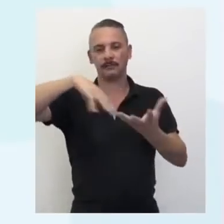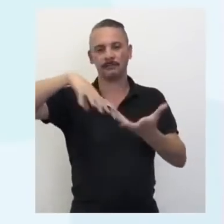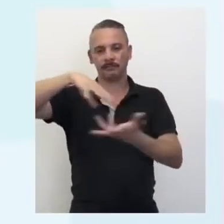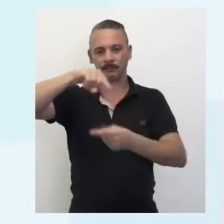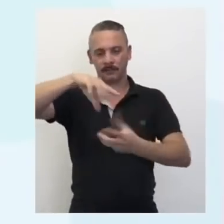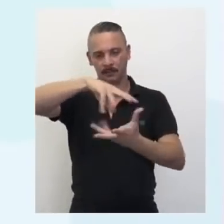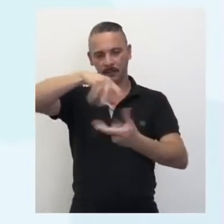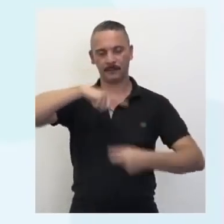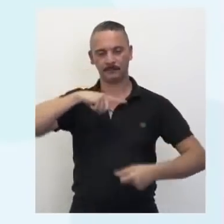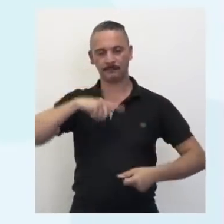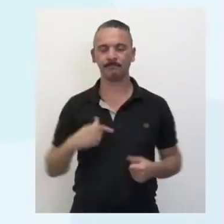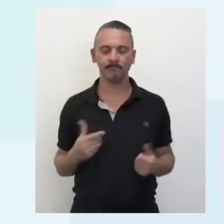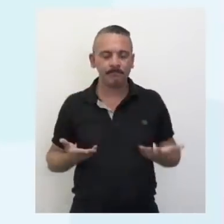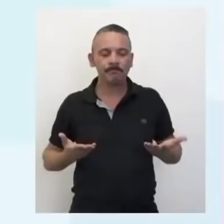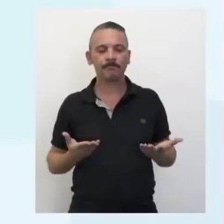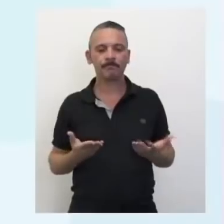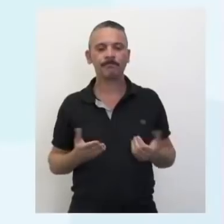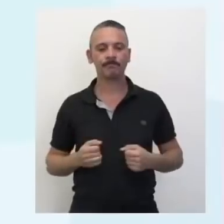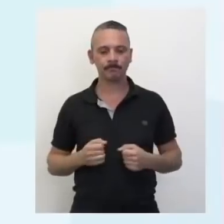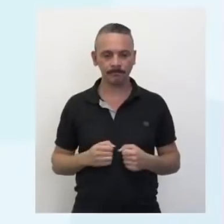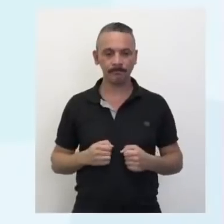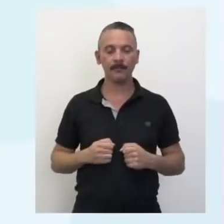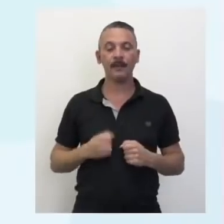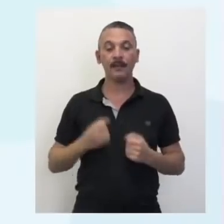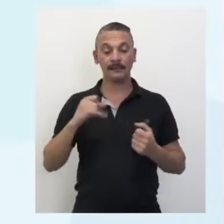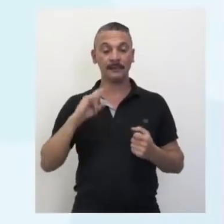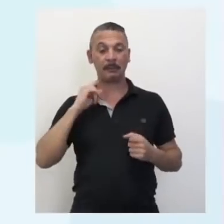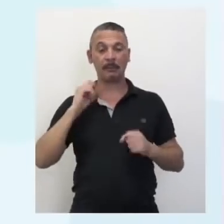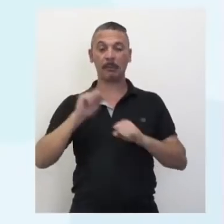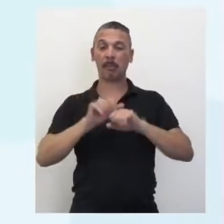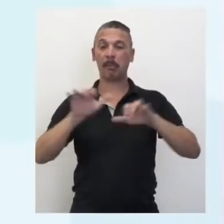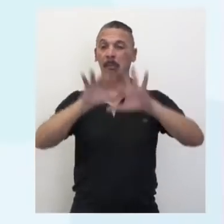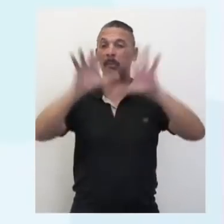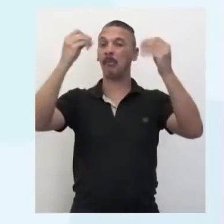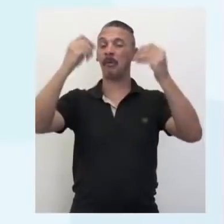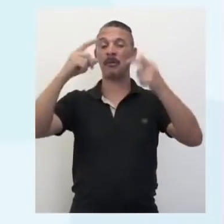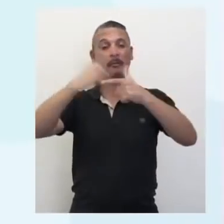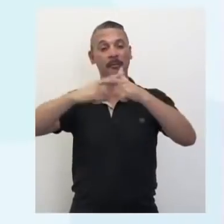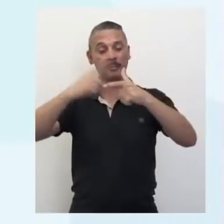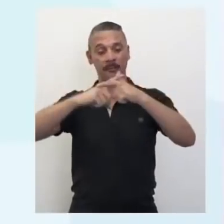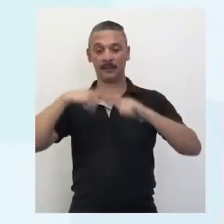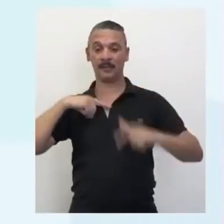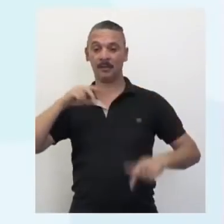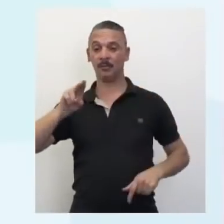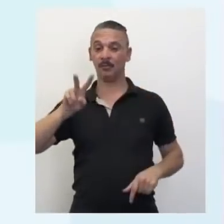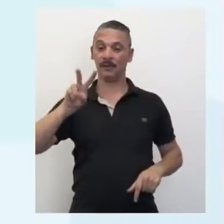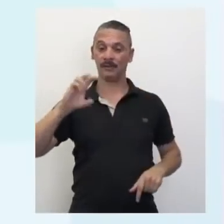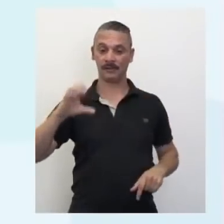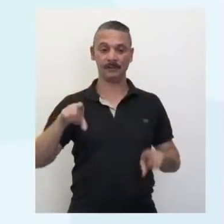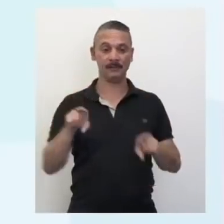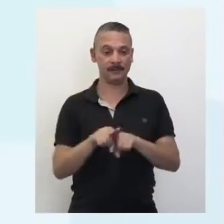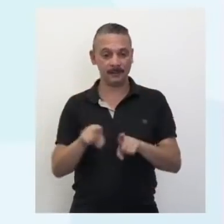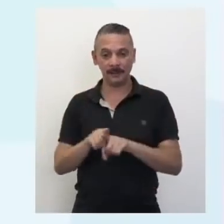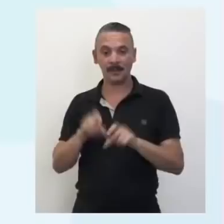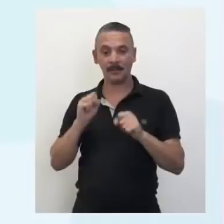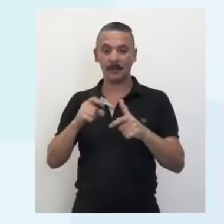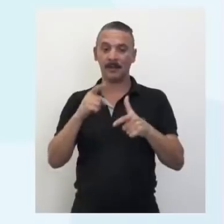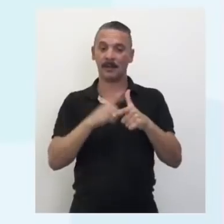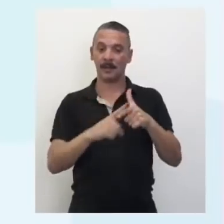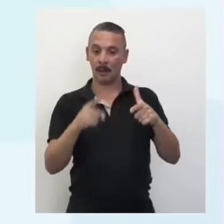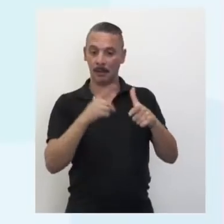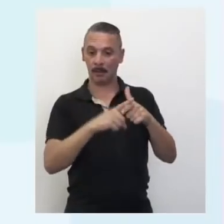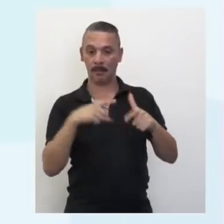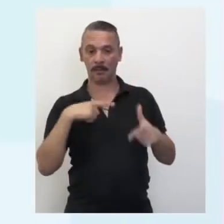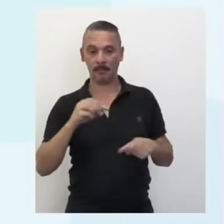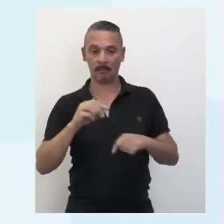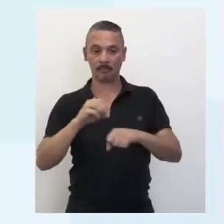bobeira aí da gente mandando muita coisa lá para destruir a camada de ozônio, vai saber, né? E possui aplicação germicida, olha só que